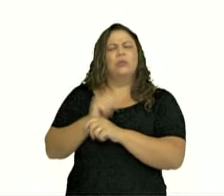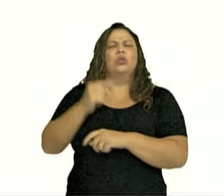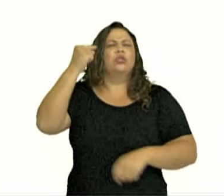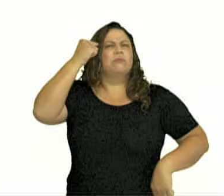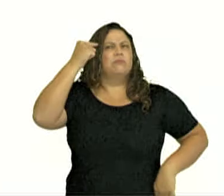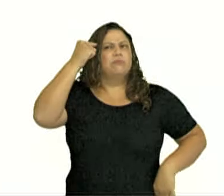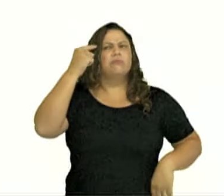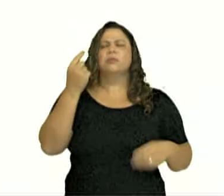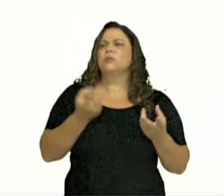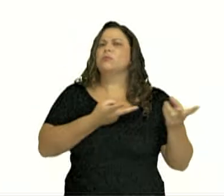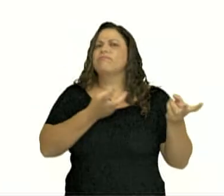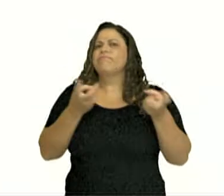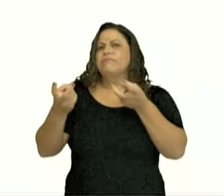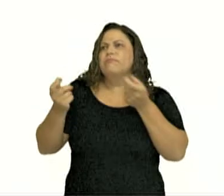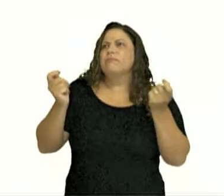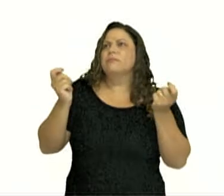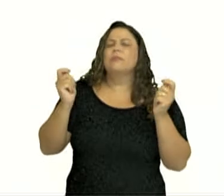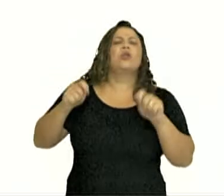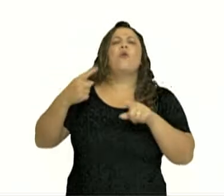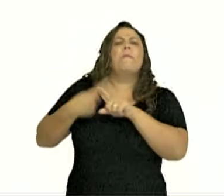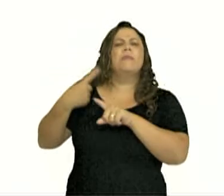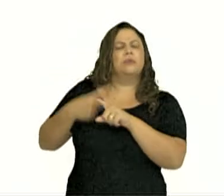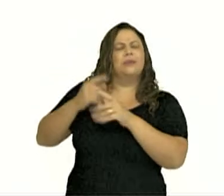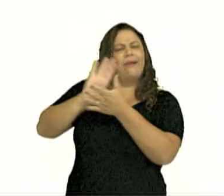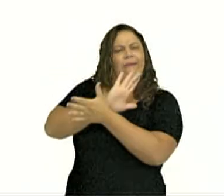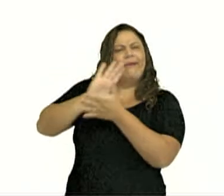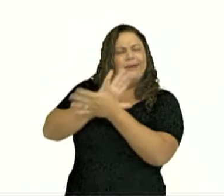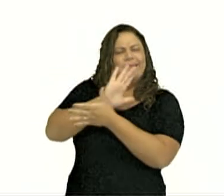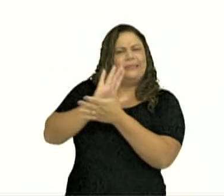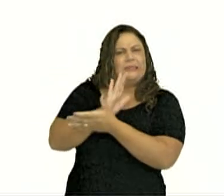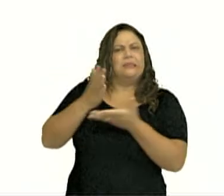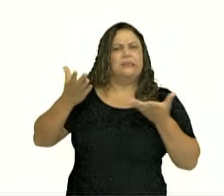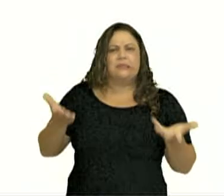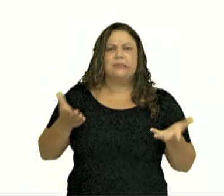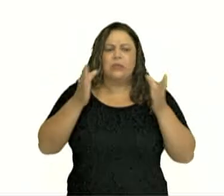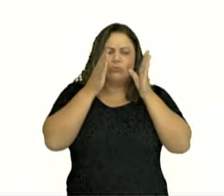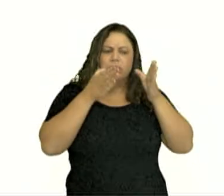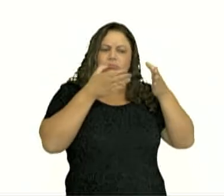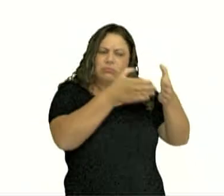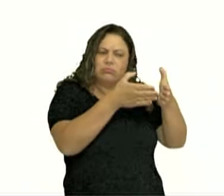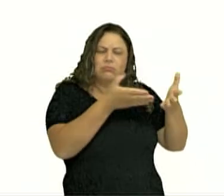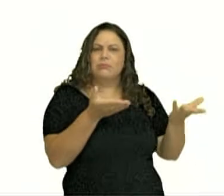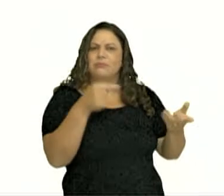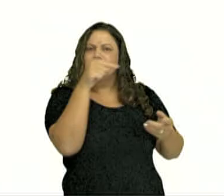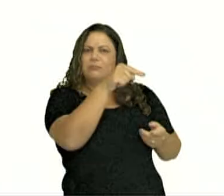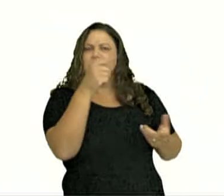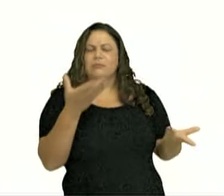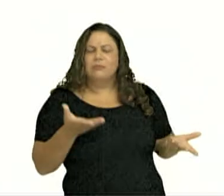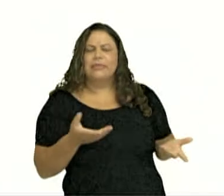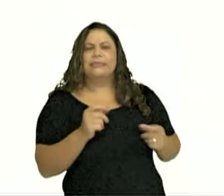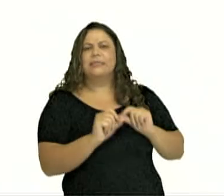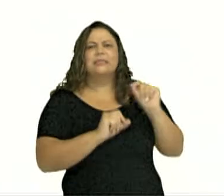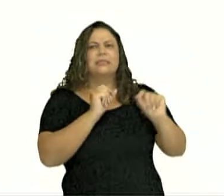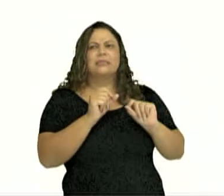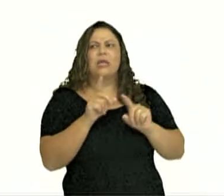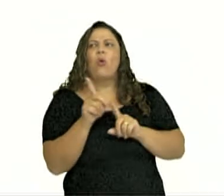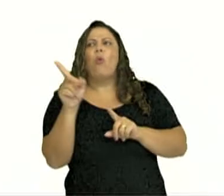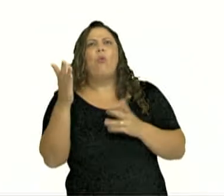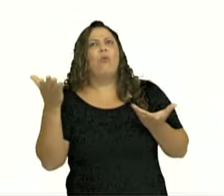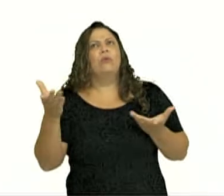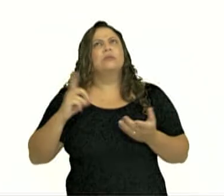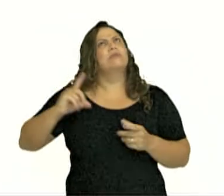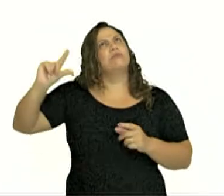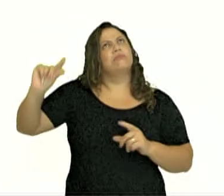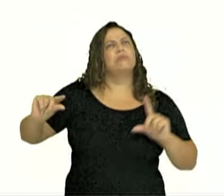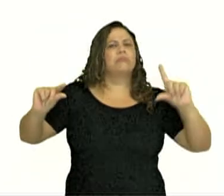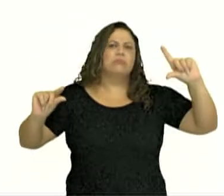das suas despesas? Por que você está gastando tanto em uma determinada despesa e em outra você tem menor?